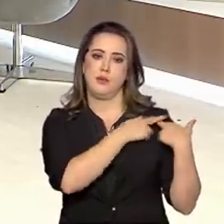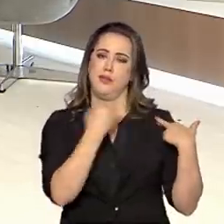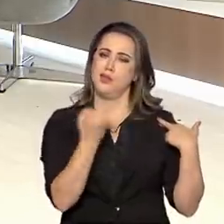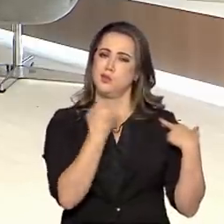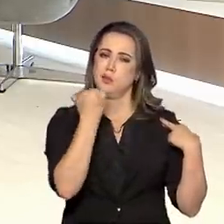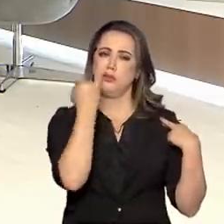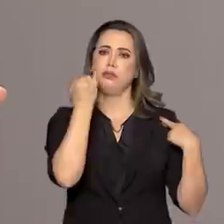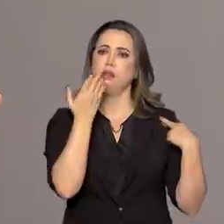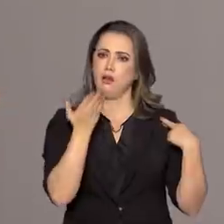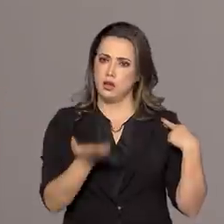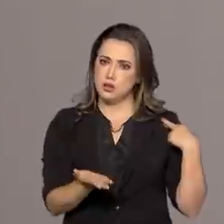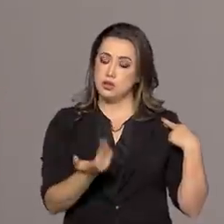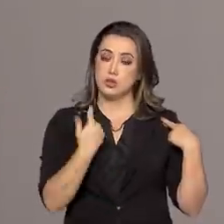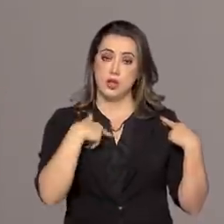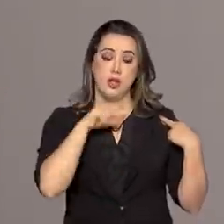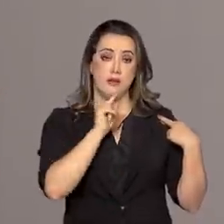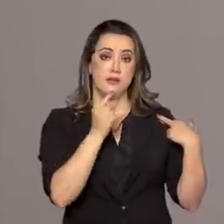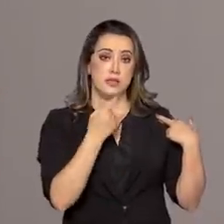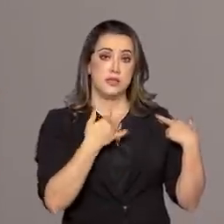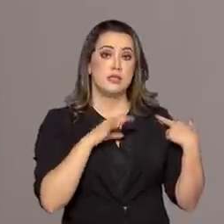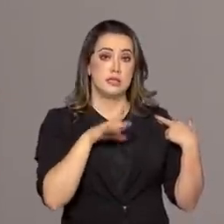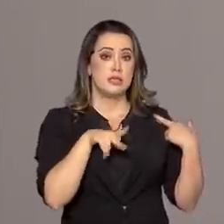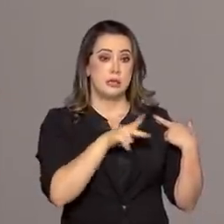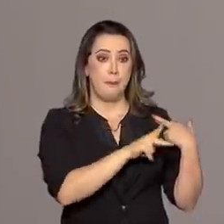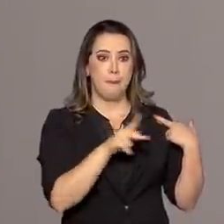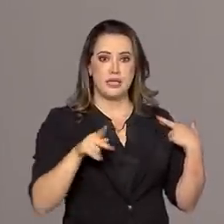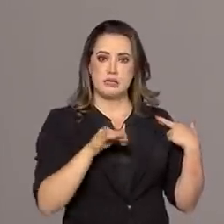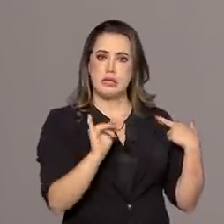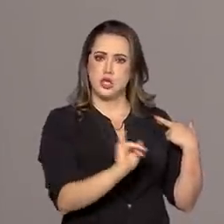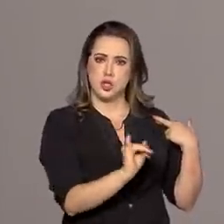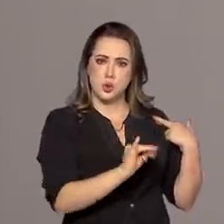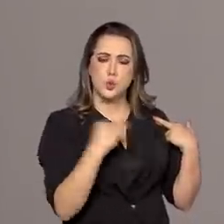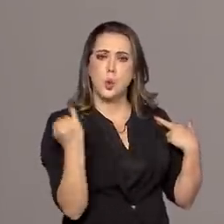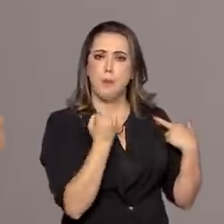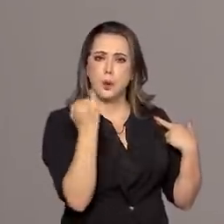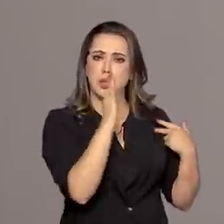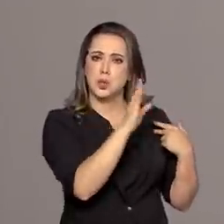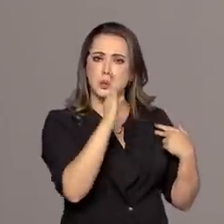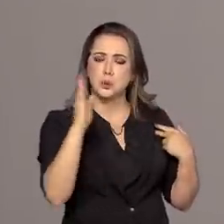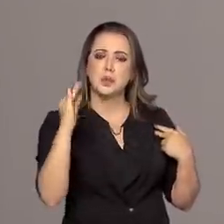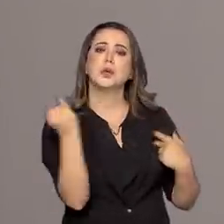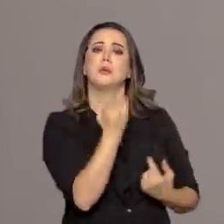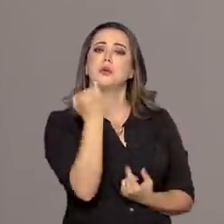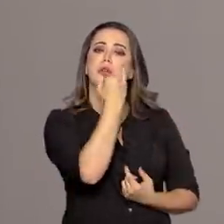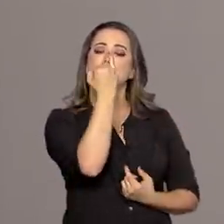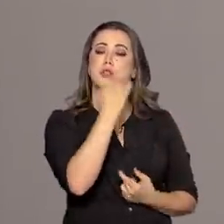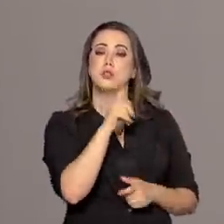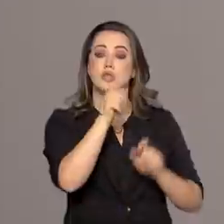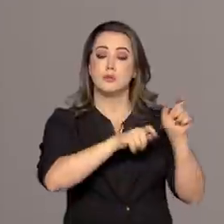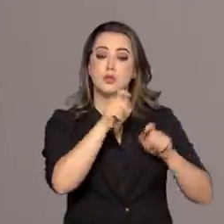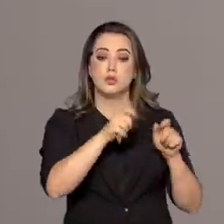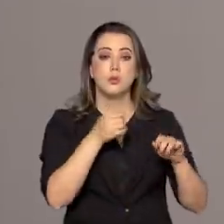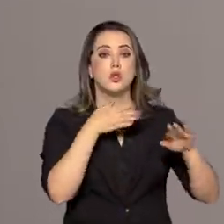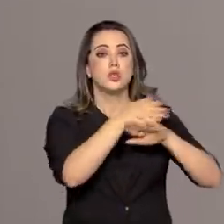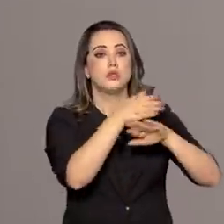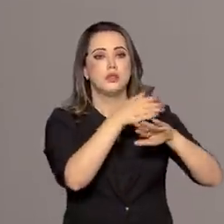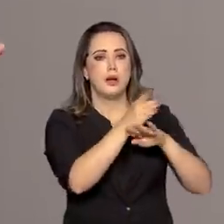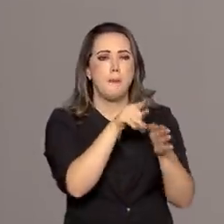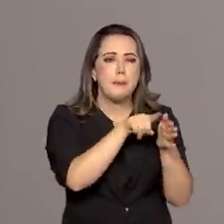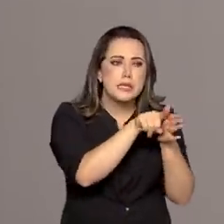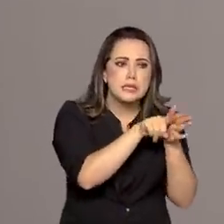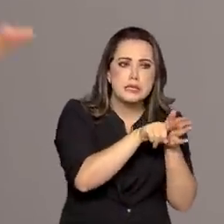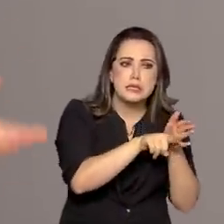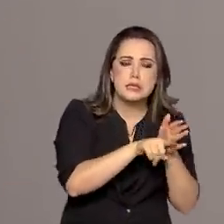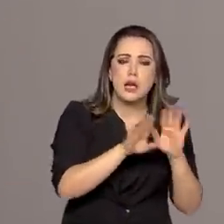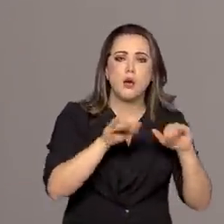de uma instituição dessa mais antiga do Brasil, que guarda a história do nosso povo, né? E que muitas pessoas, inclusive, têm acesso a fazer pesquisa. Eu queria que você